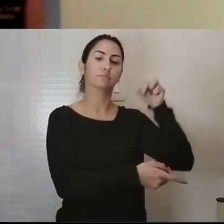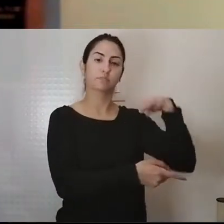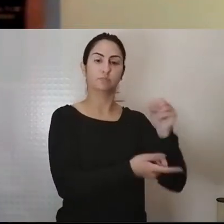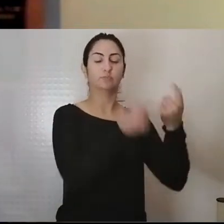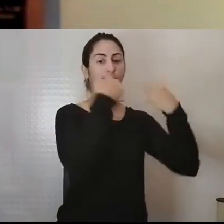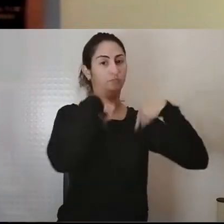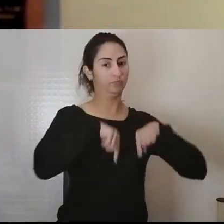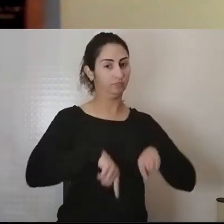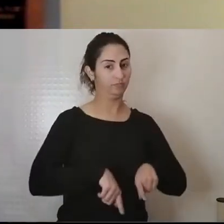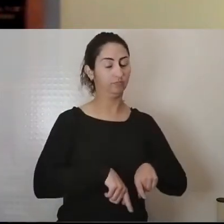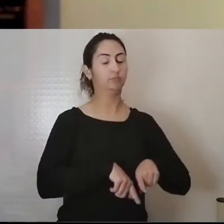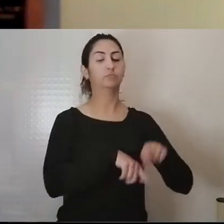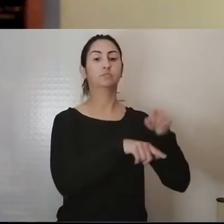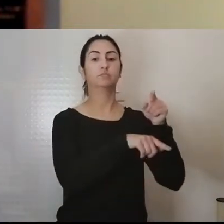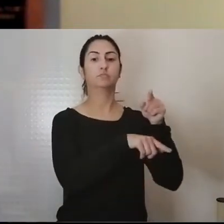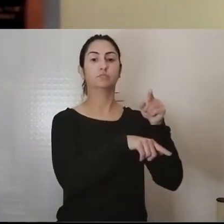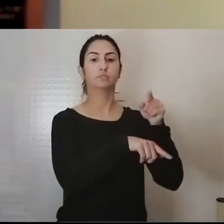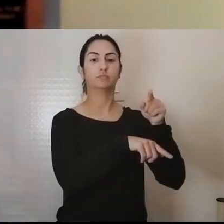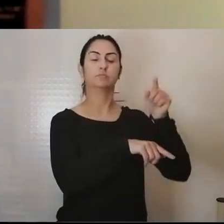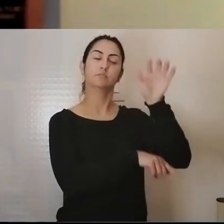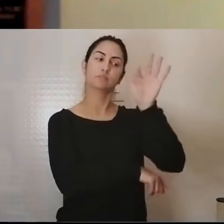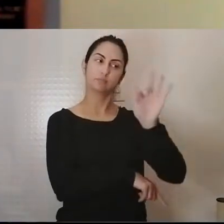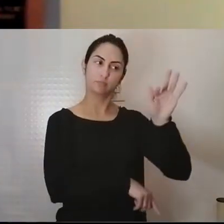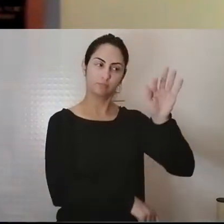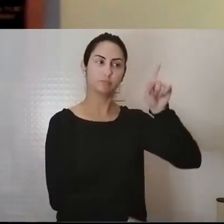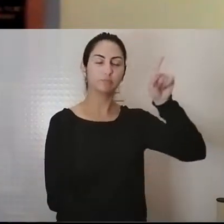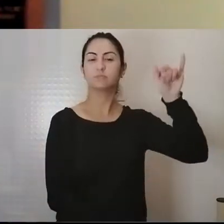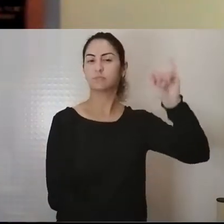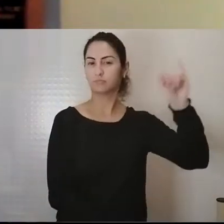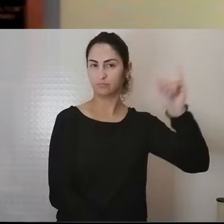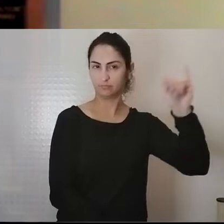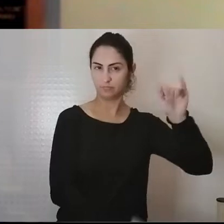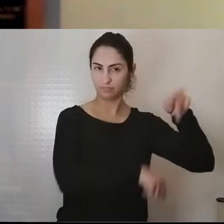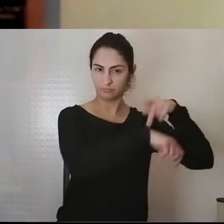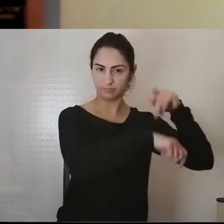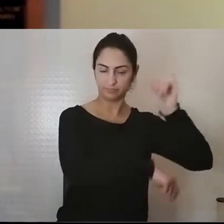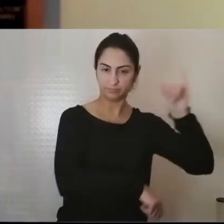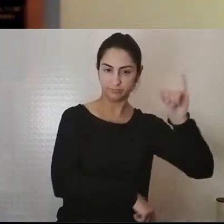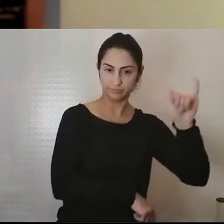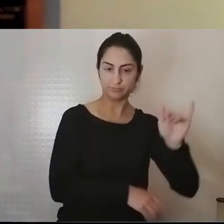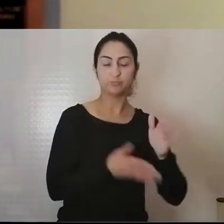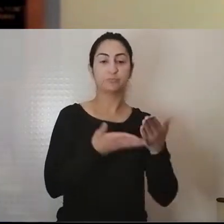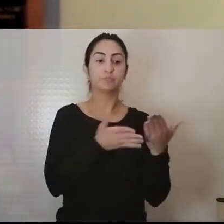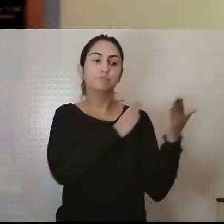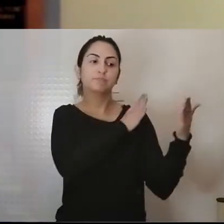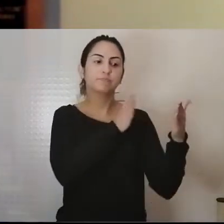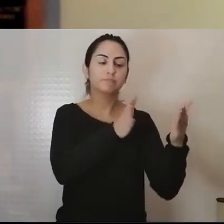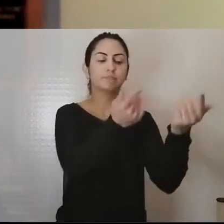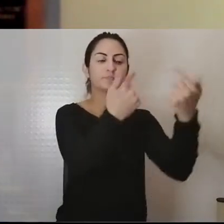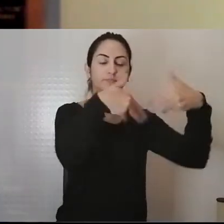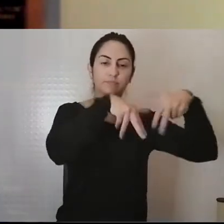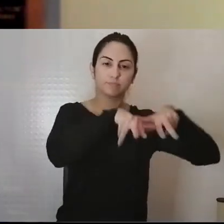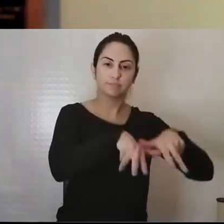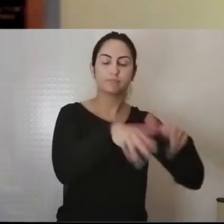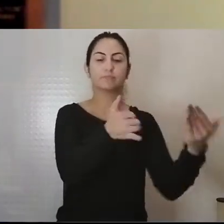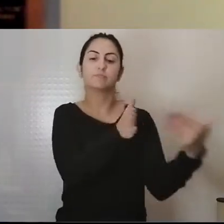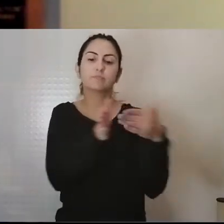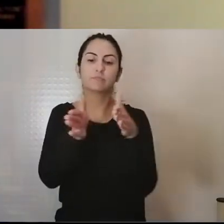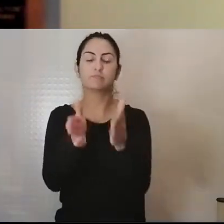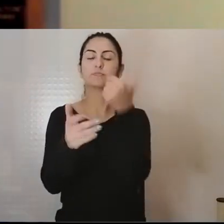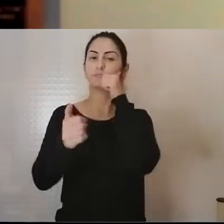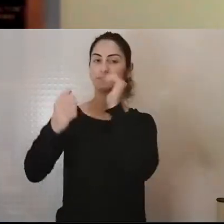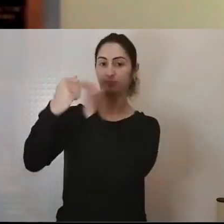Estudos de Gênova, na Itália. Sua atuação percorre os campos de gênero, feminismo,